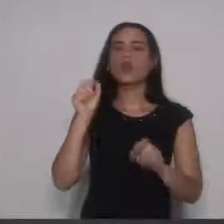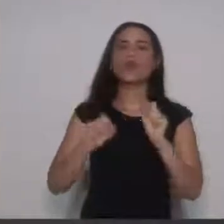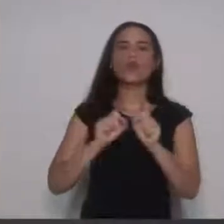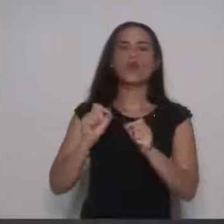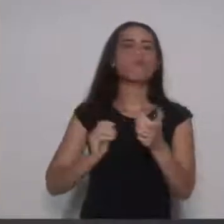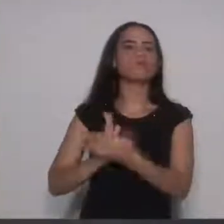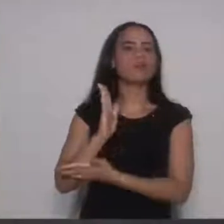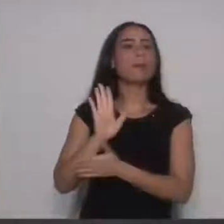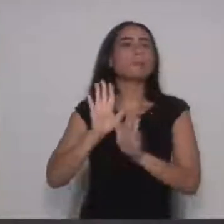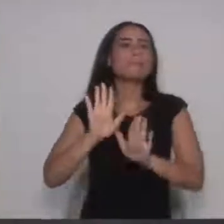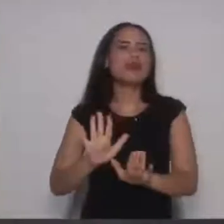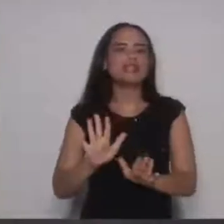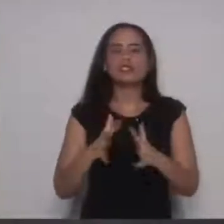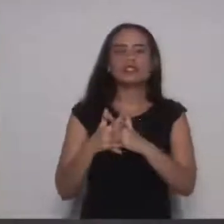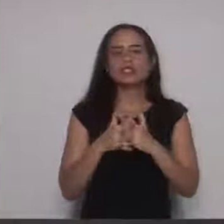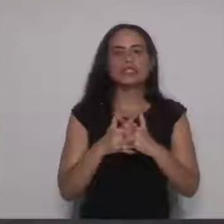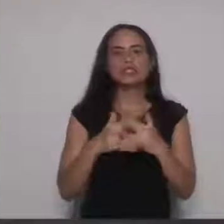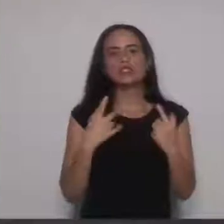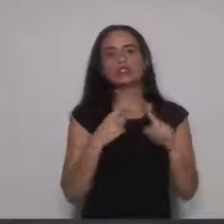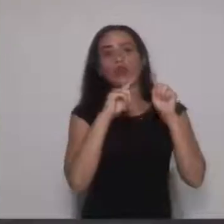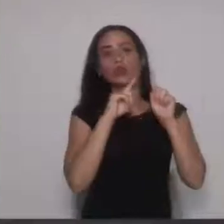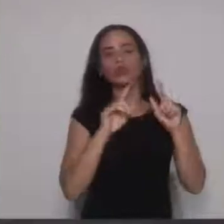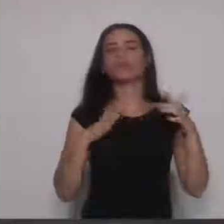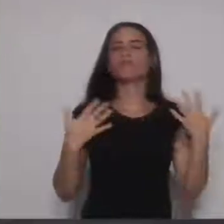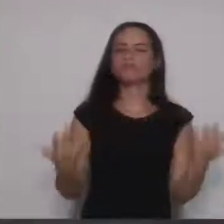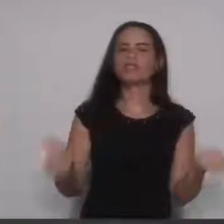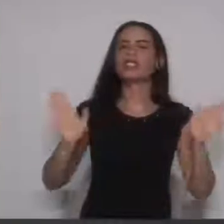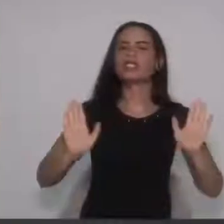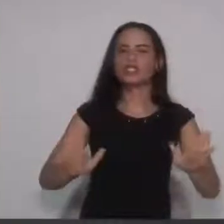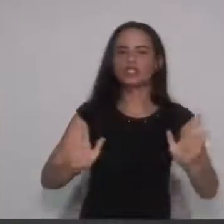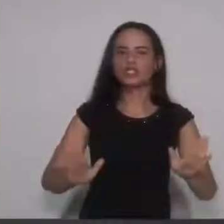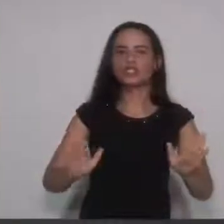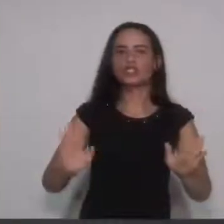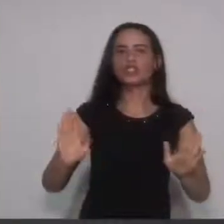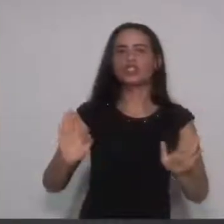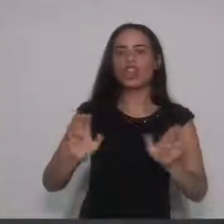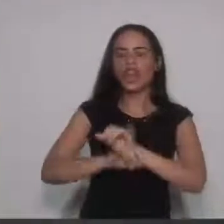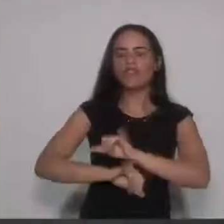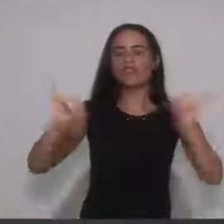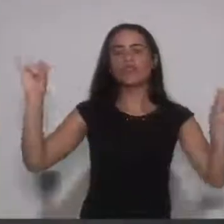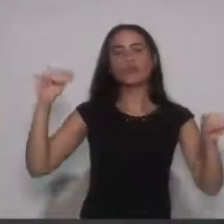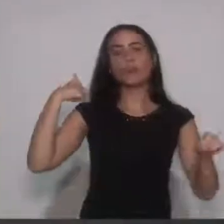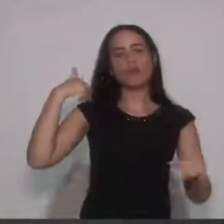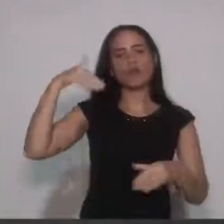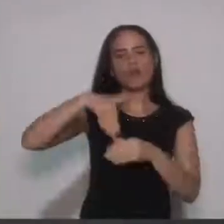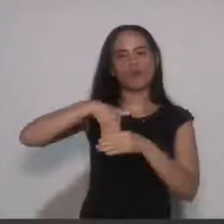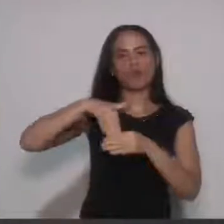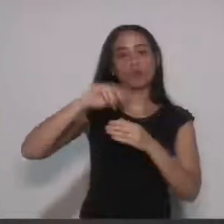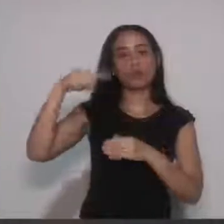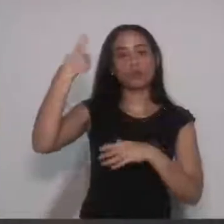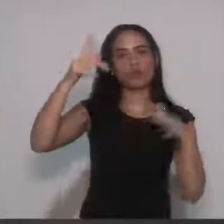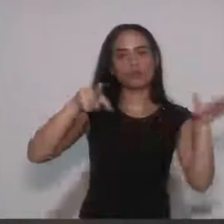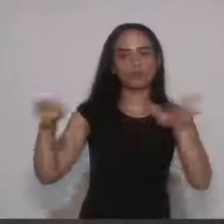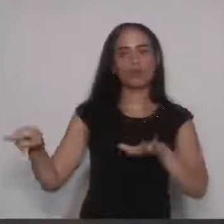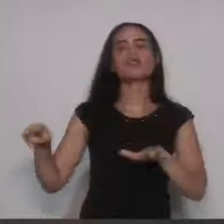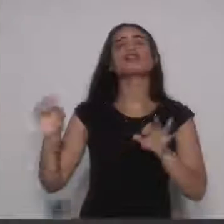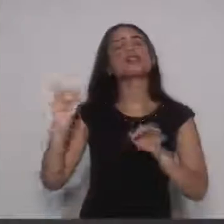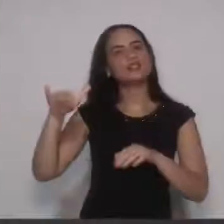eu terminei votando contra. Então, já adianto o meu voto para a próxima sessão, que terá o meu voto a favor.